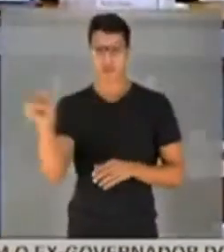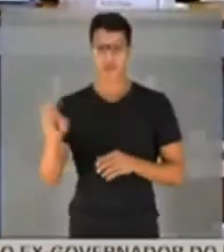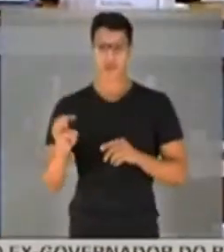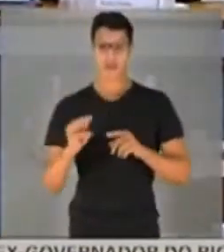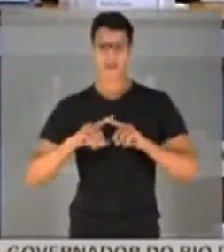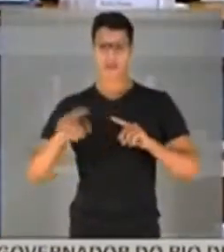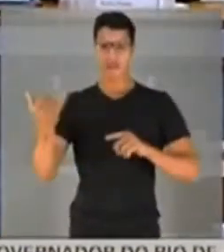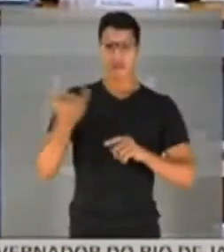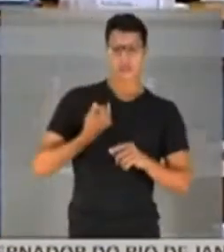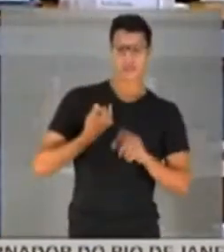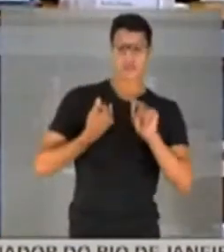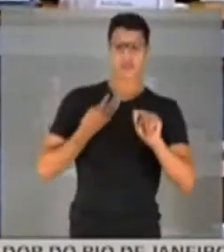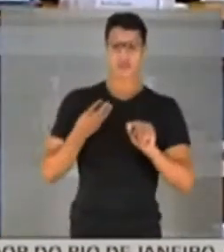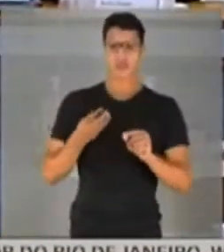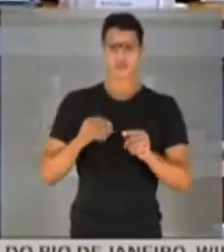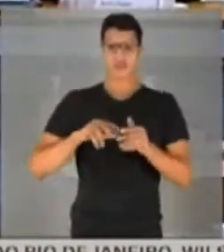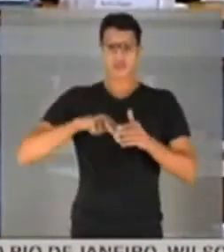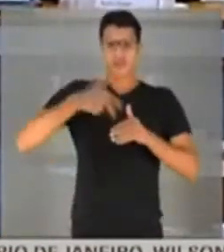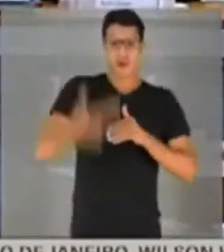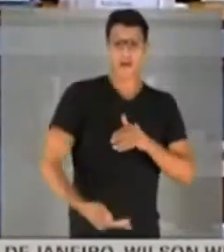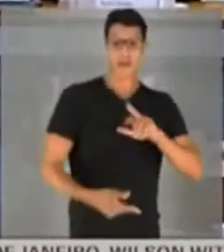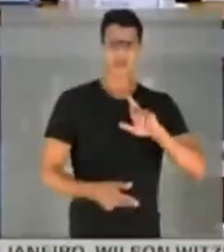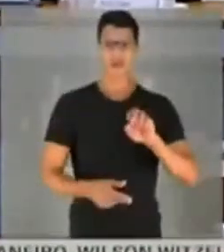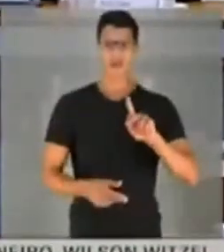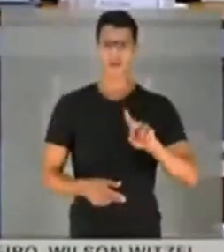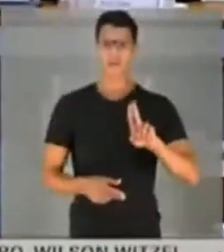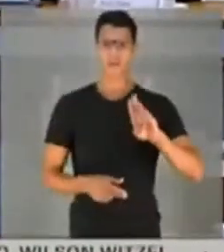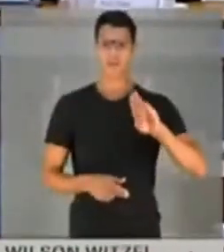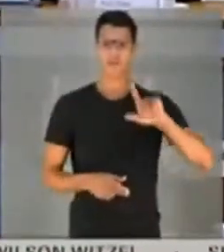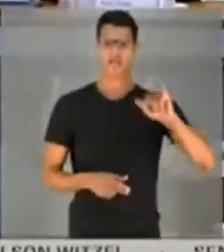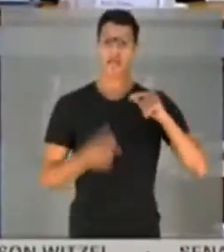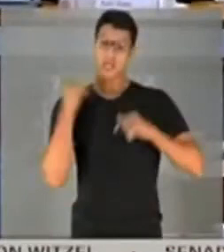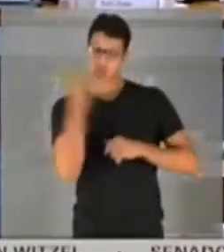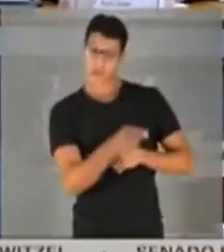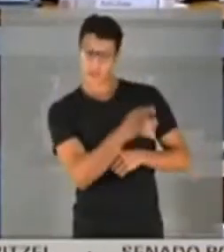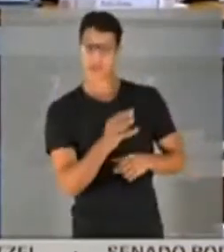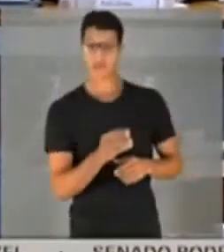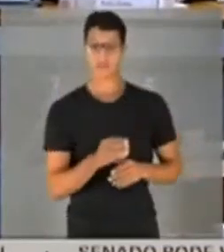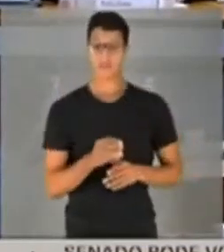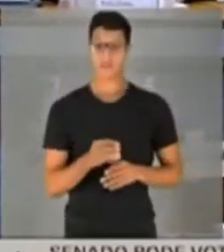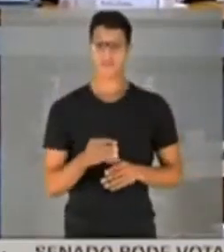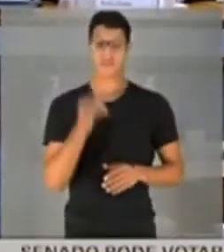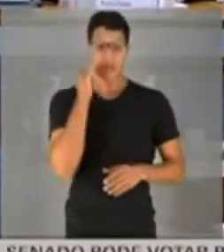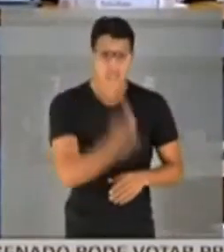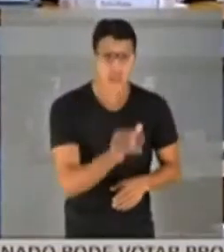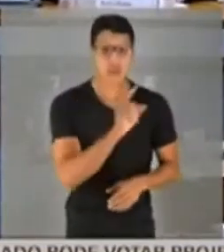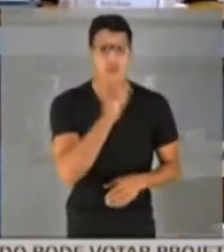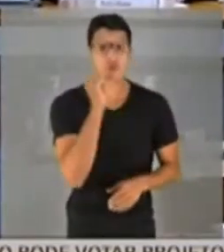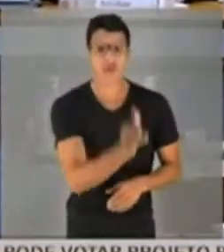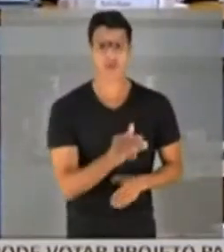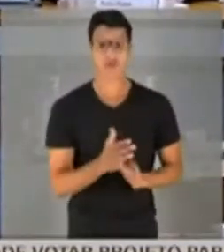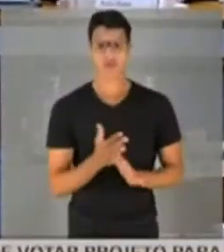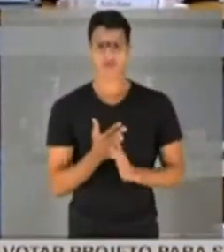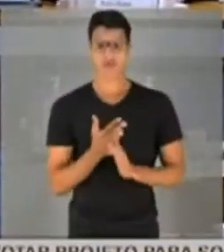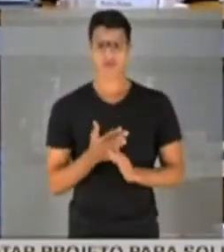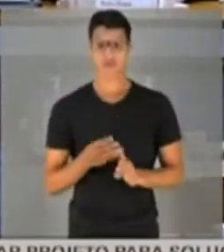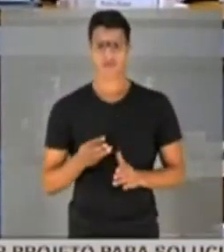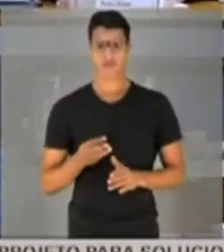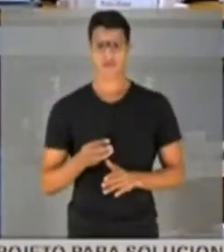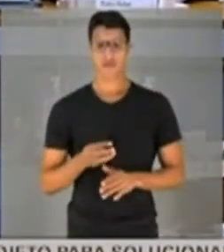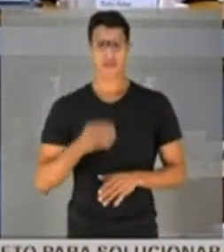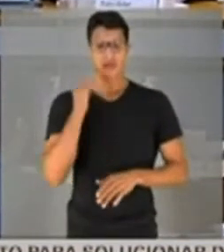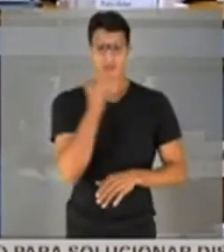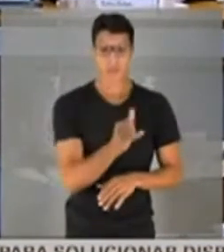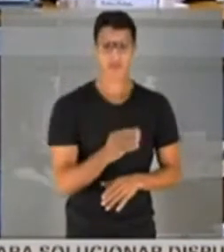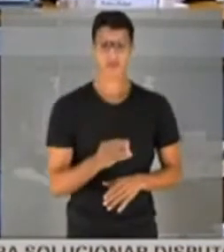mas ele disse que eu vou derrubar essa república, ele disse para o Ex. é isso. Ele fez em algum momento essa afirmação? Não, fez